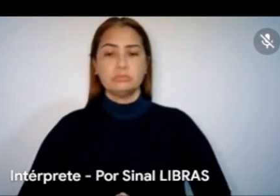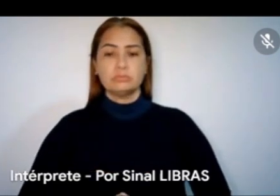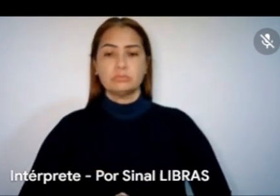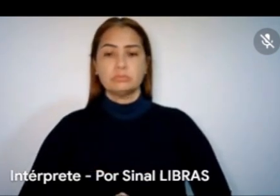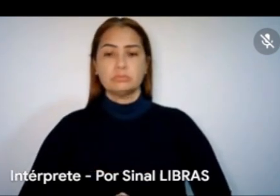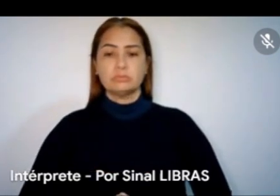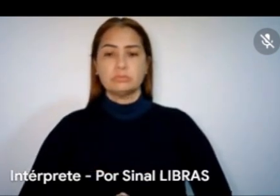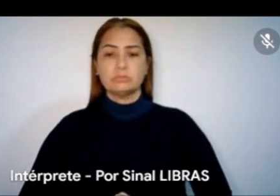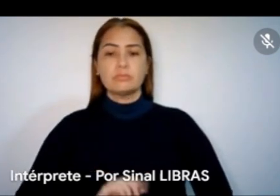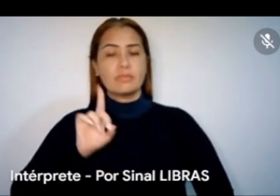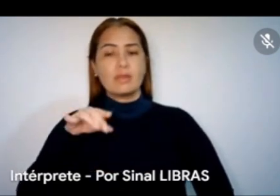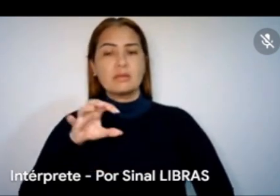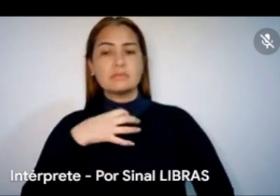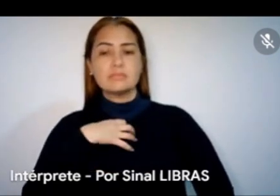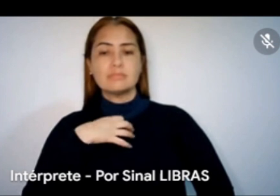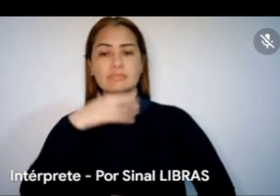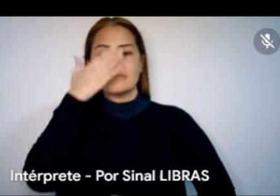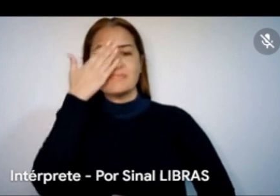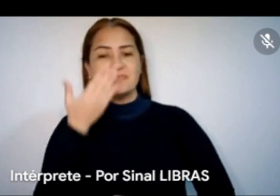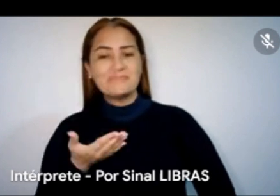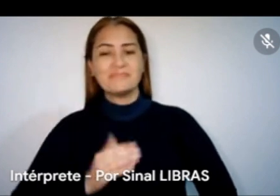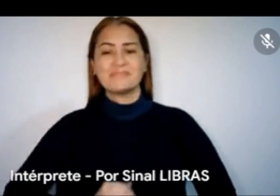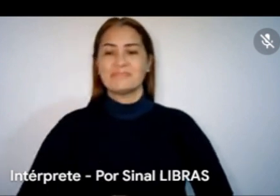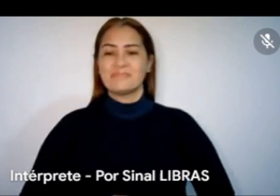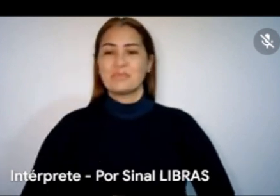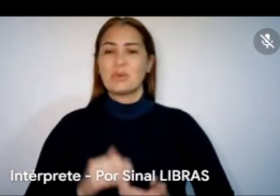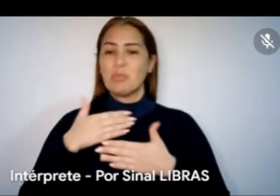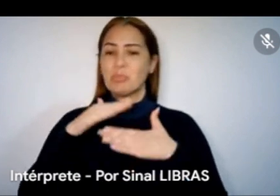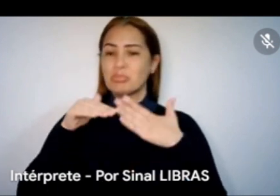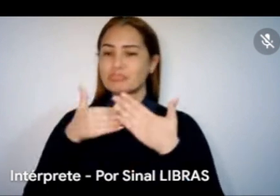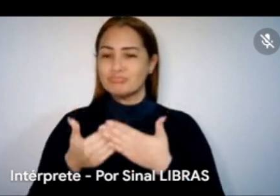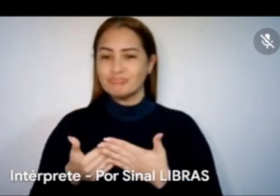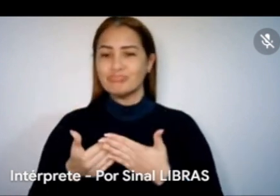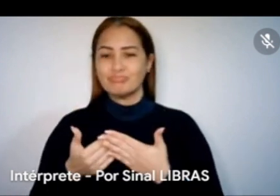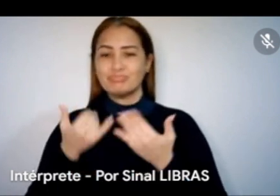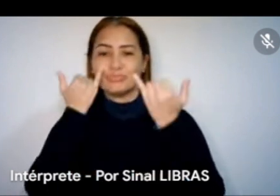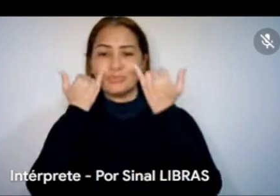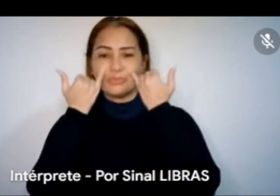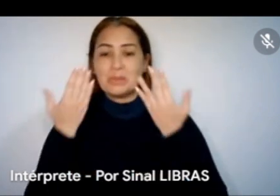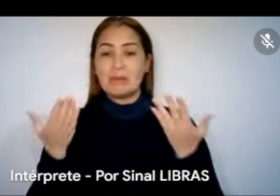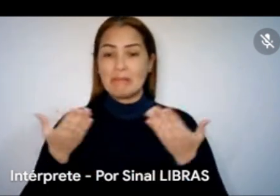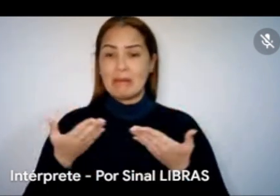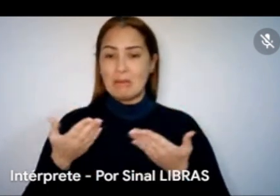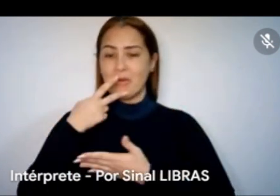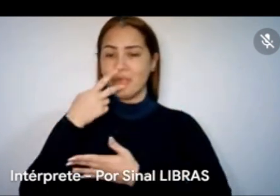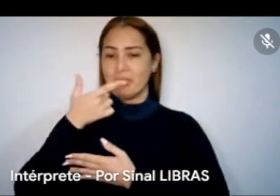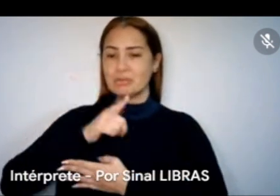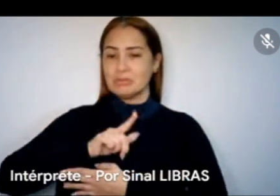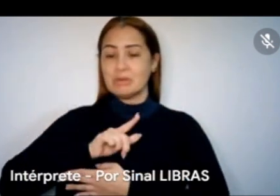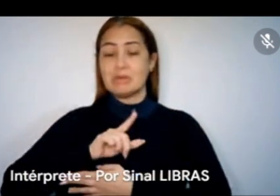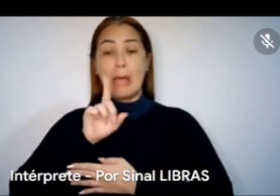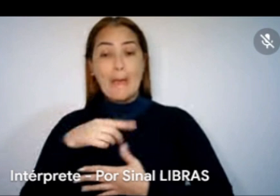É sim, Eloy, muito obrigada por todas as pontuações, passo para ressaltar novamente que é muito